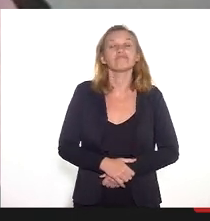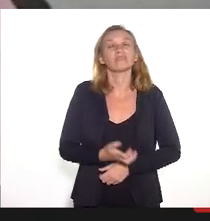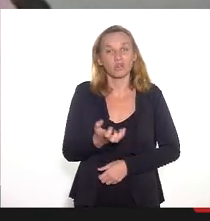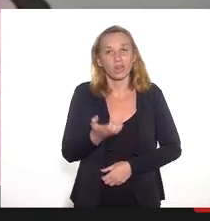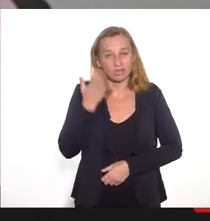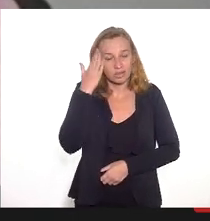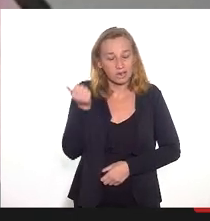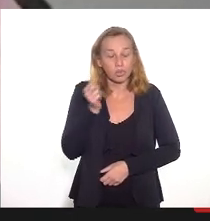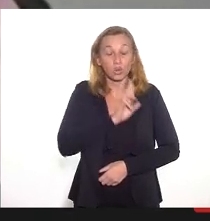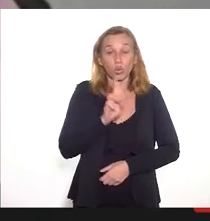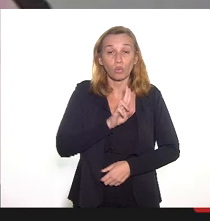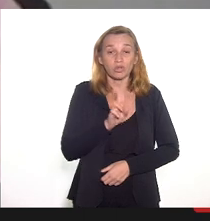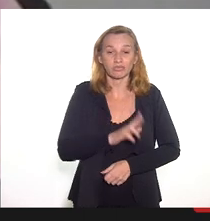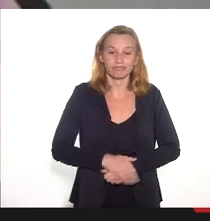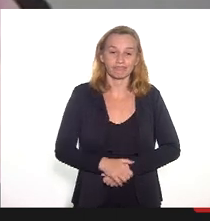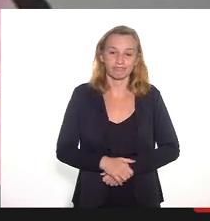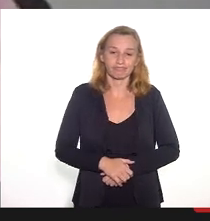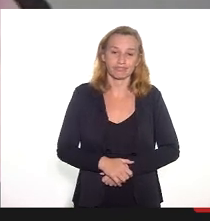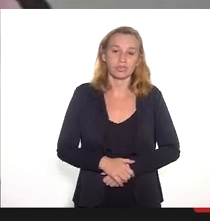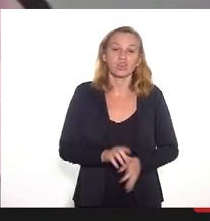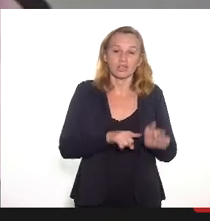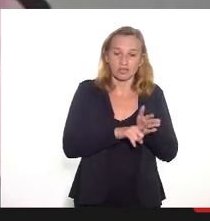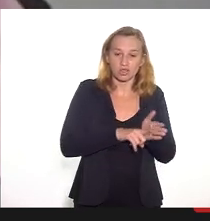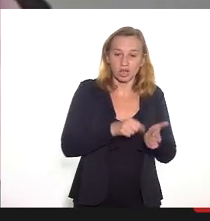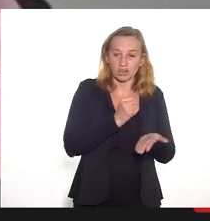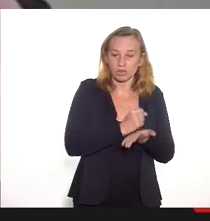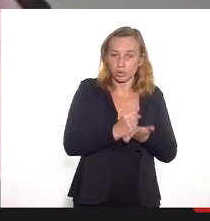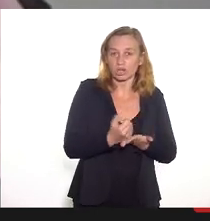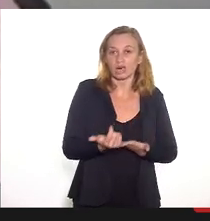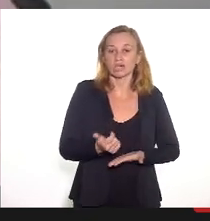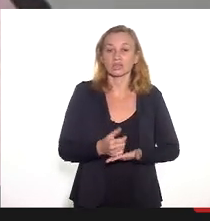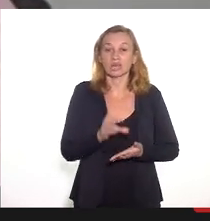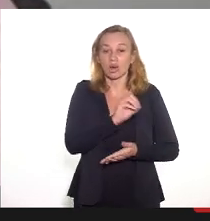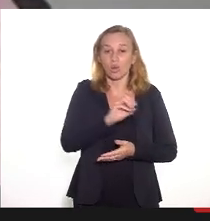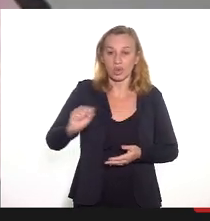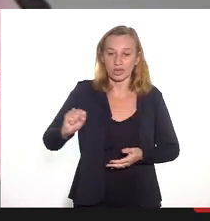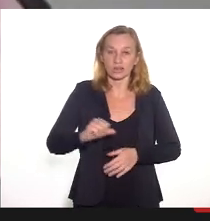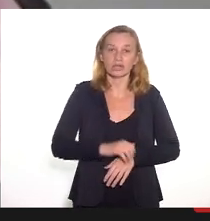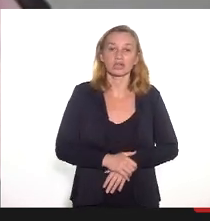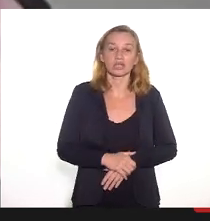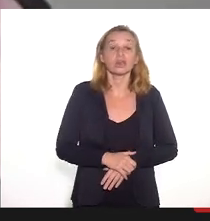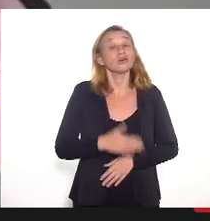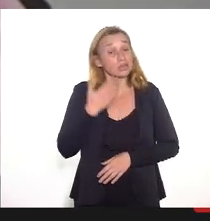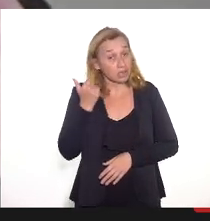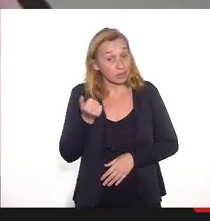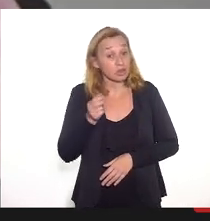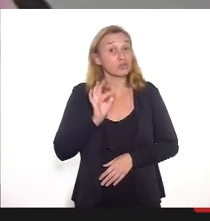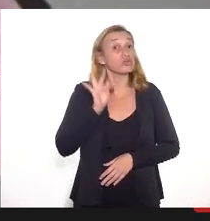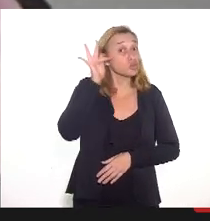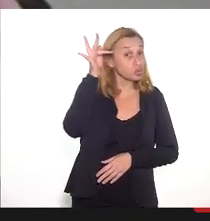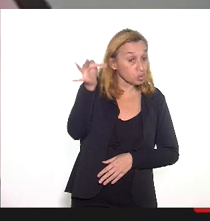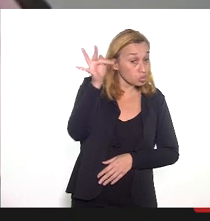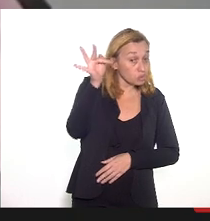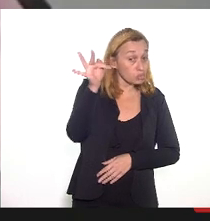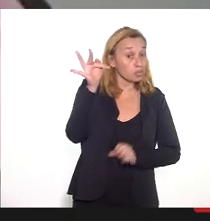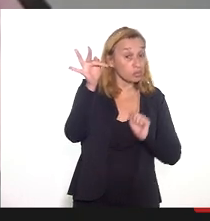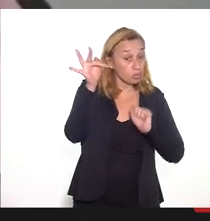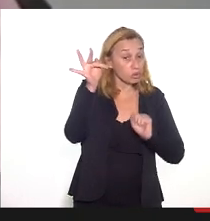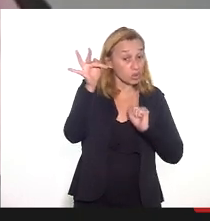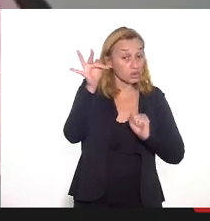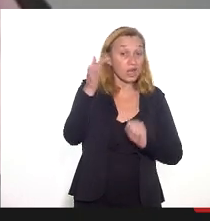de saber o nome dos fiscais desses contratos das OS, para que a gente possa, no futuro, poder